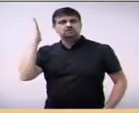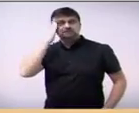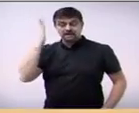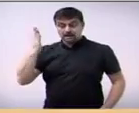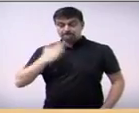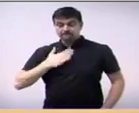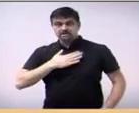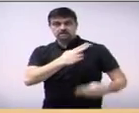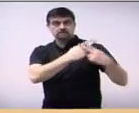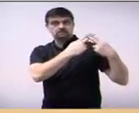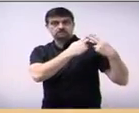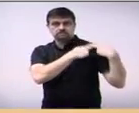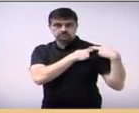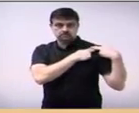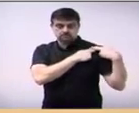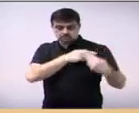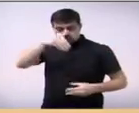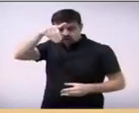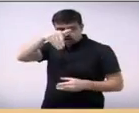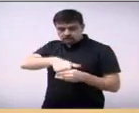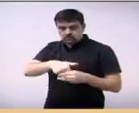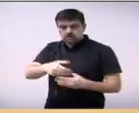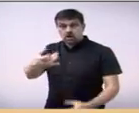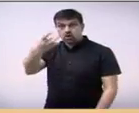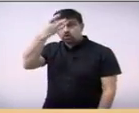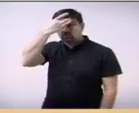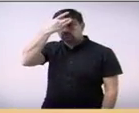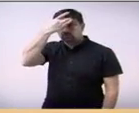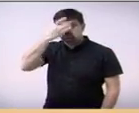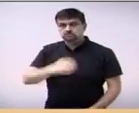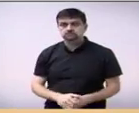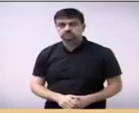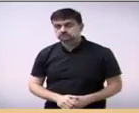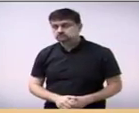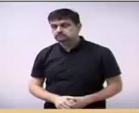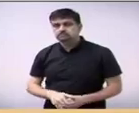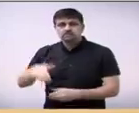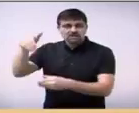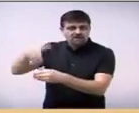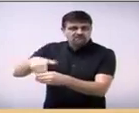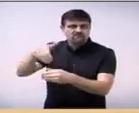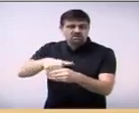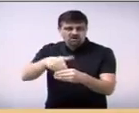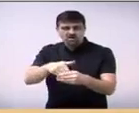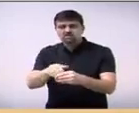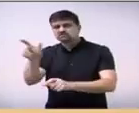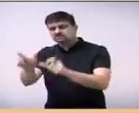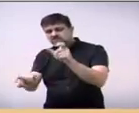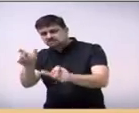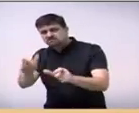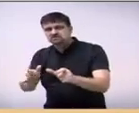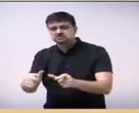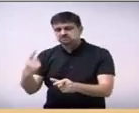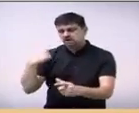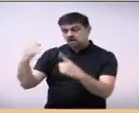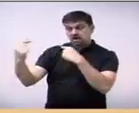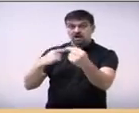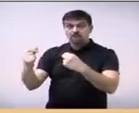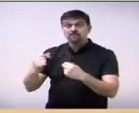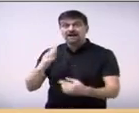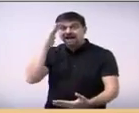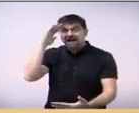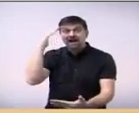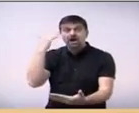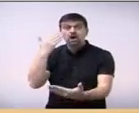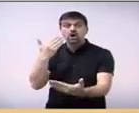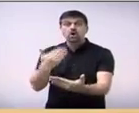dever e por obrigação. Votos, a gente ganha, perde, mas confiança